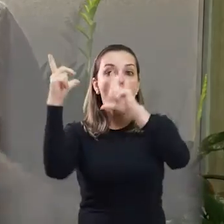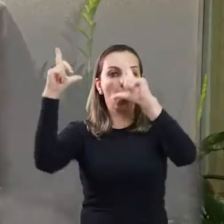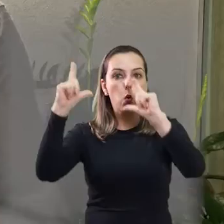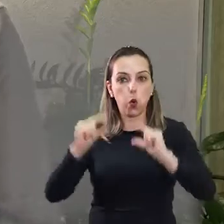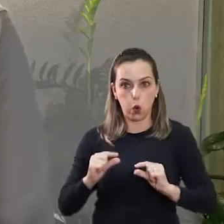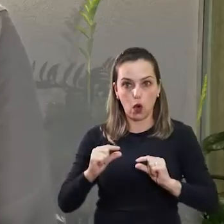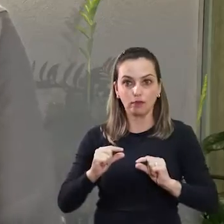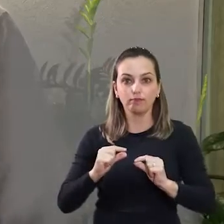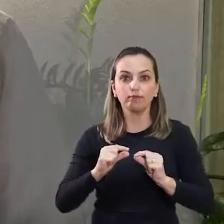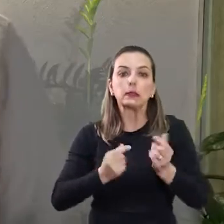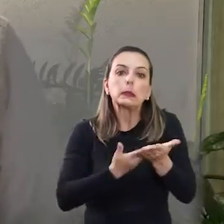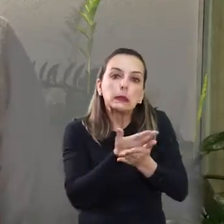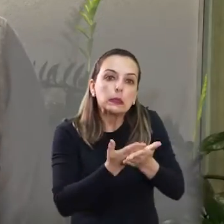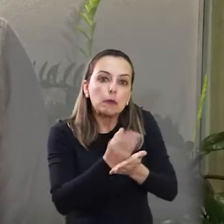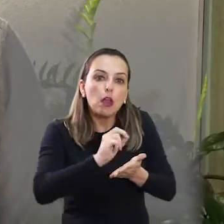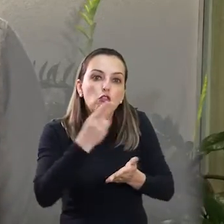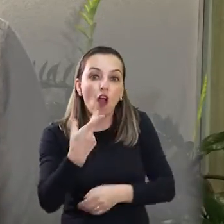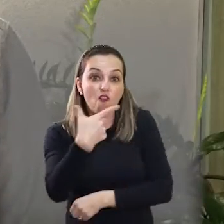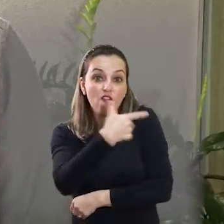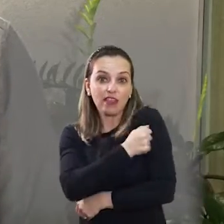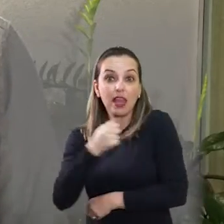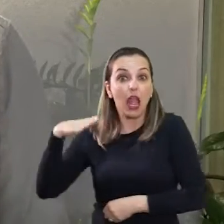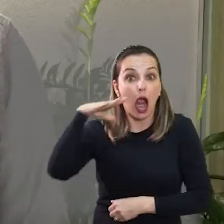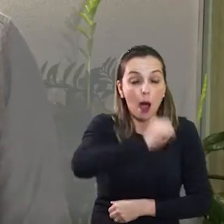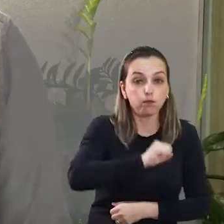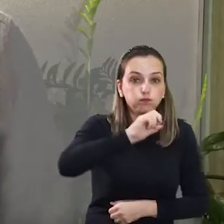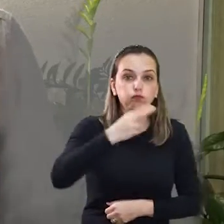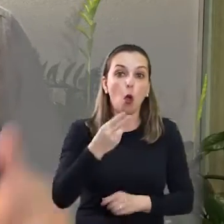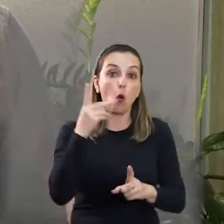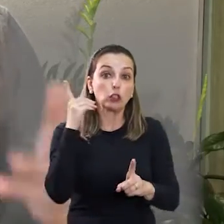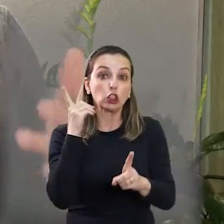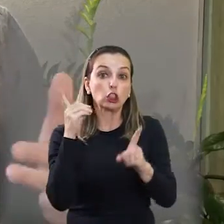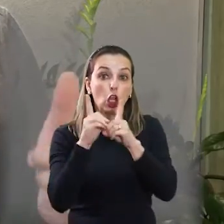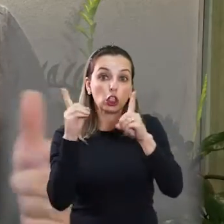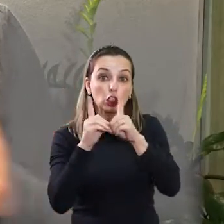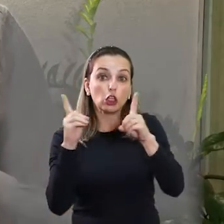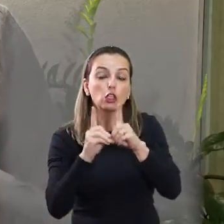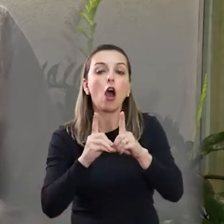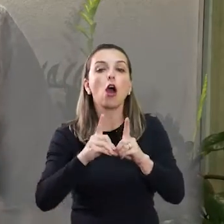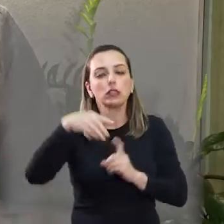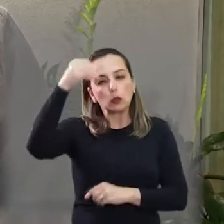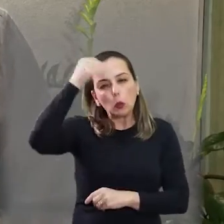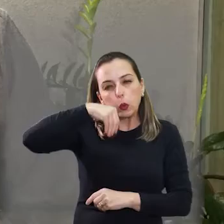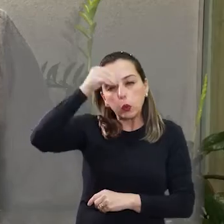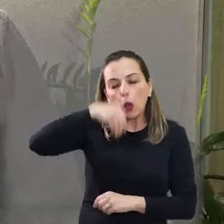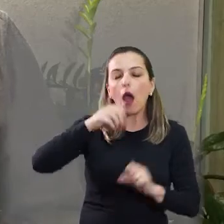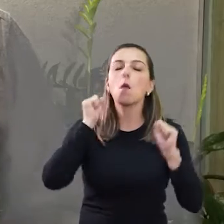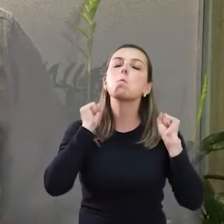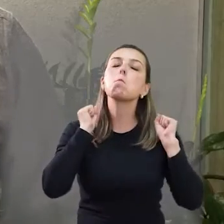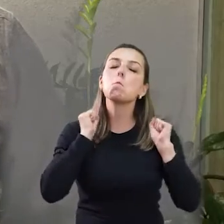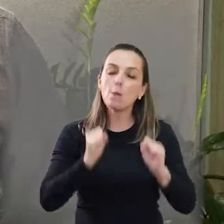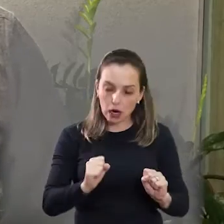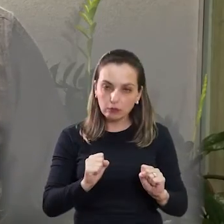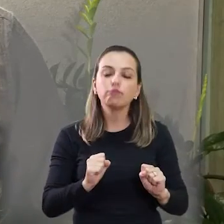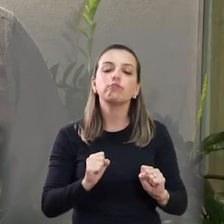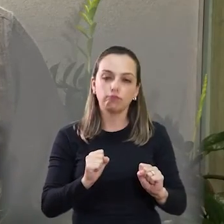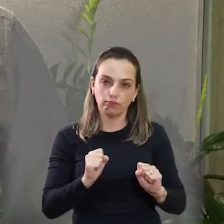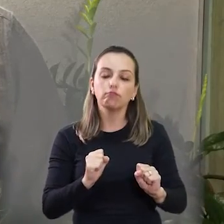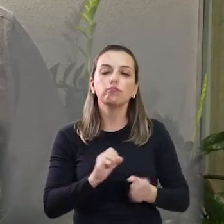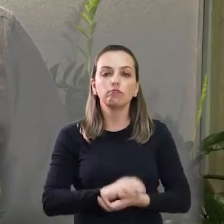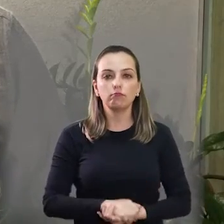eficácia reduzida de tratamentos ou vacinas, ou podem ainda causar falhas no diagnóstico.